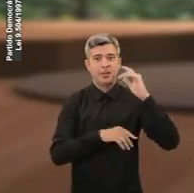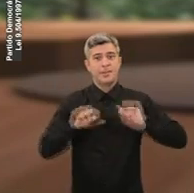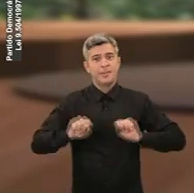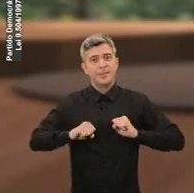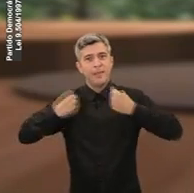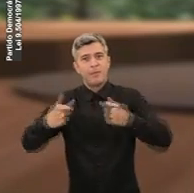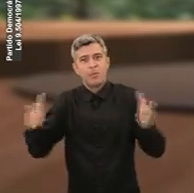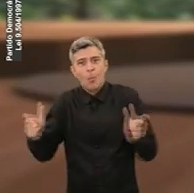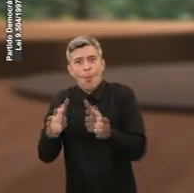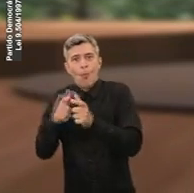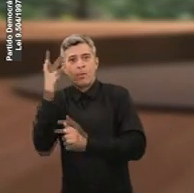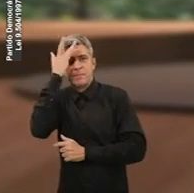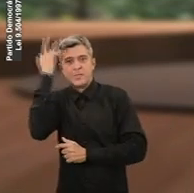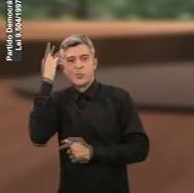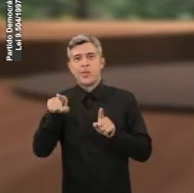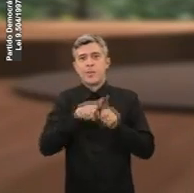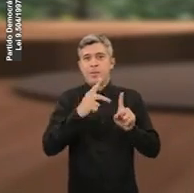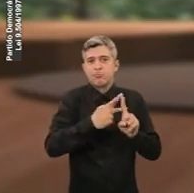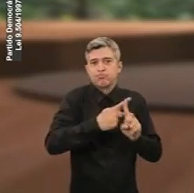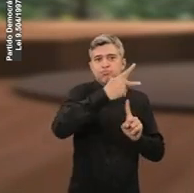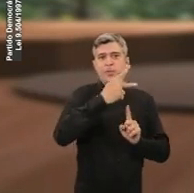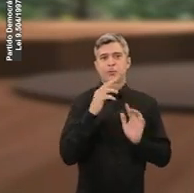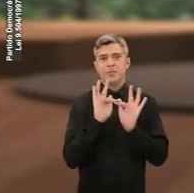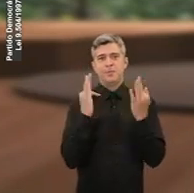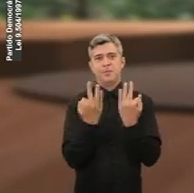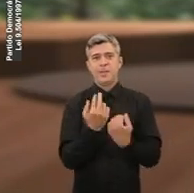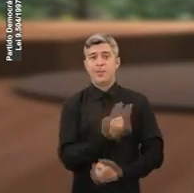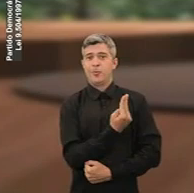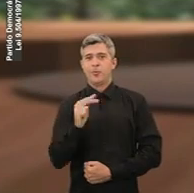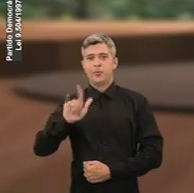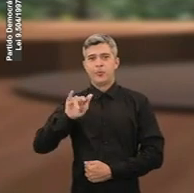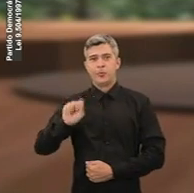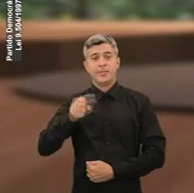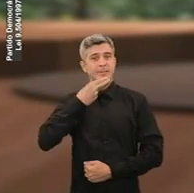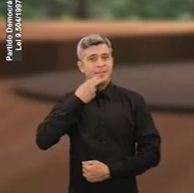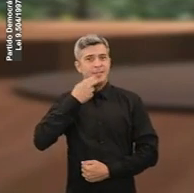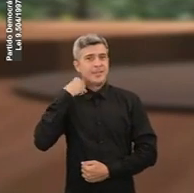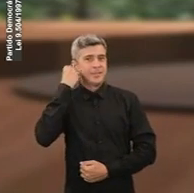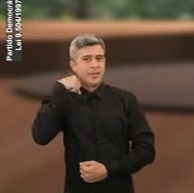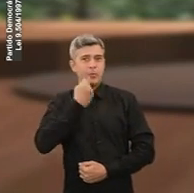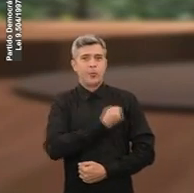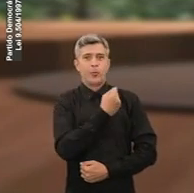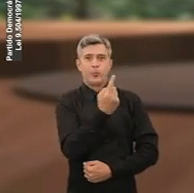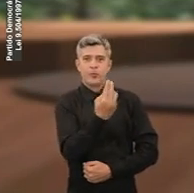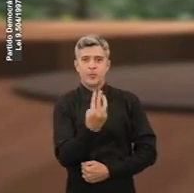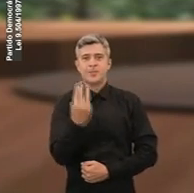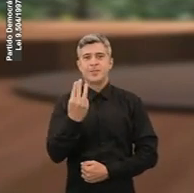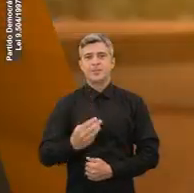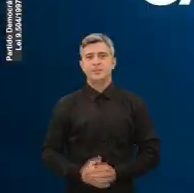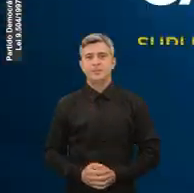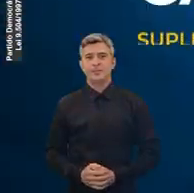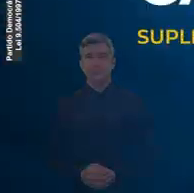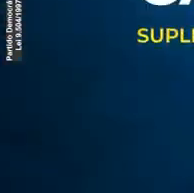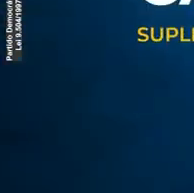Defender as minorias, mas também os valores da família. O meu nome é Luiz Castro. Senador, 1, 2,